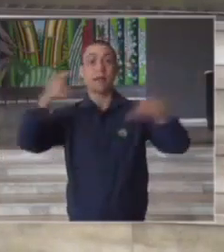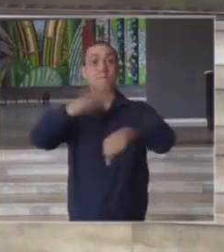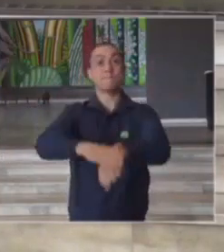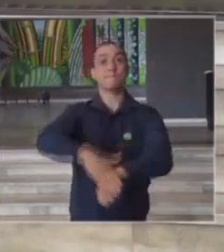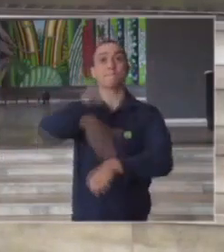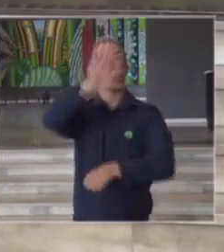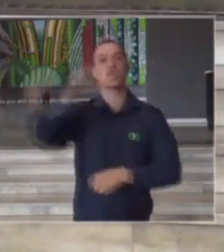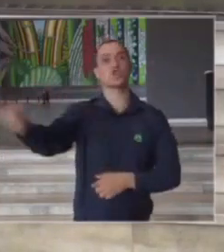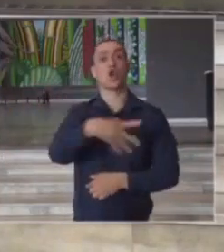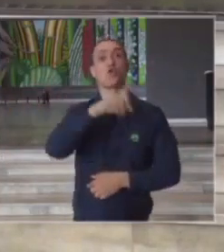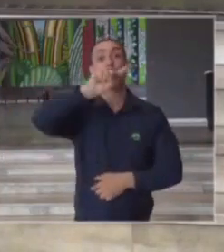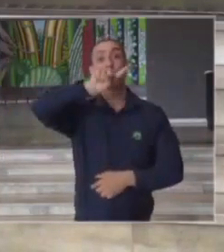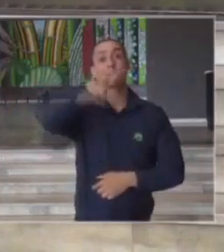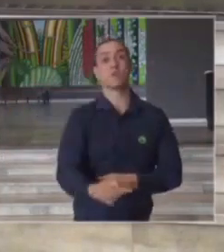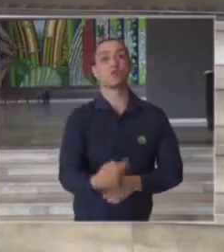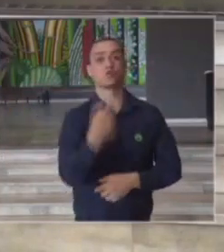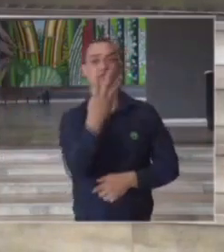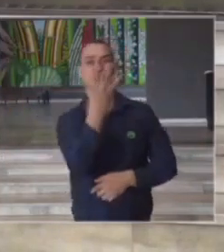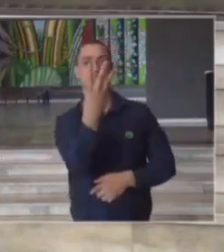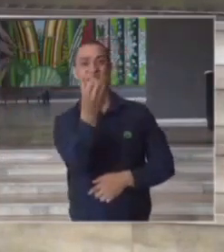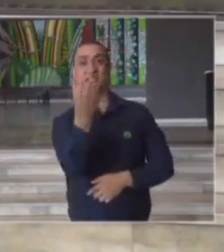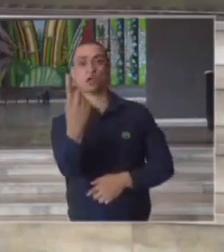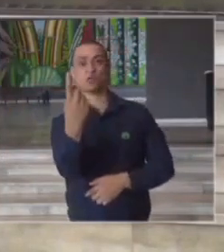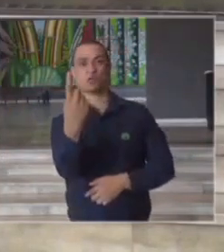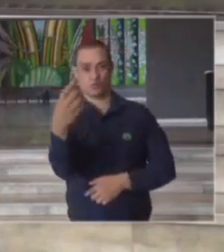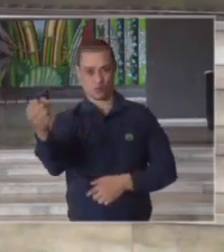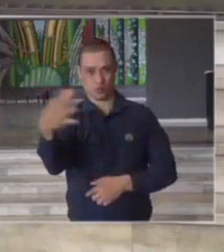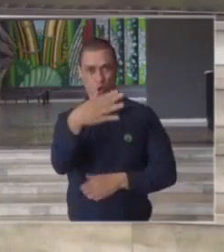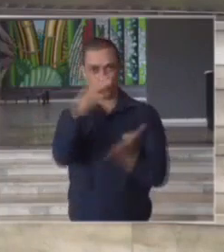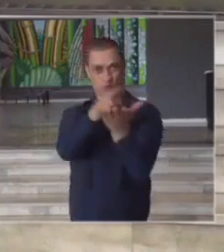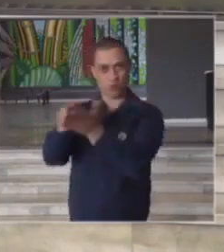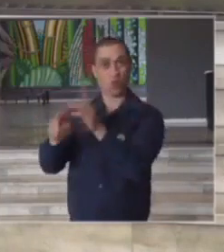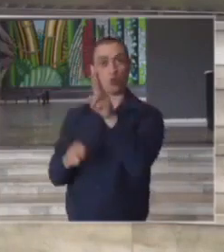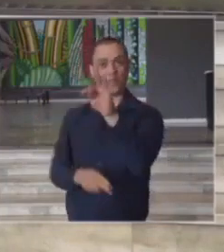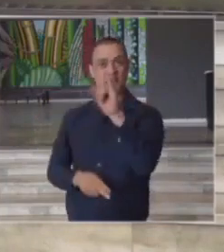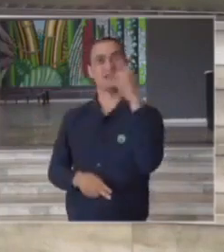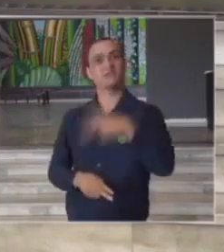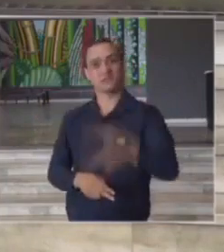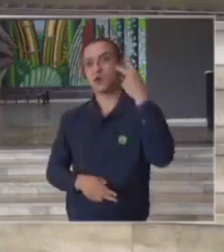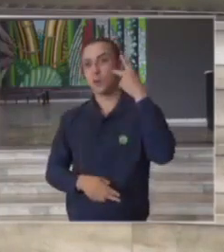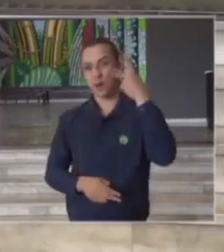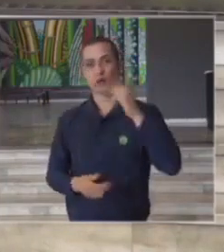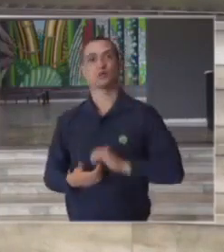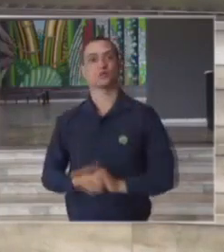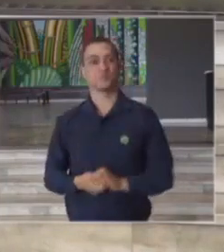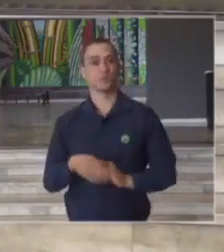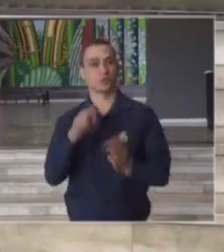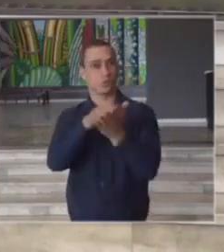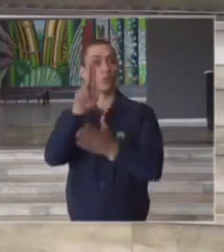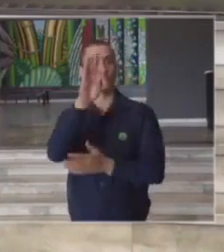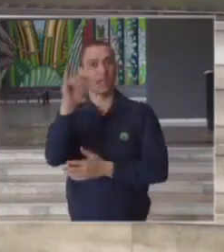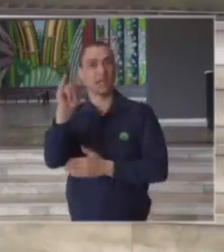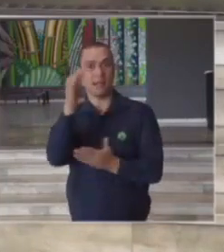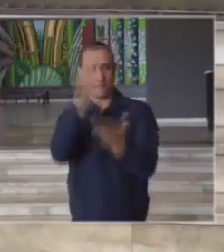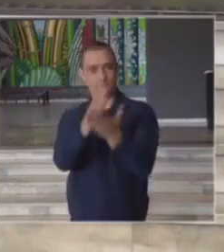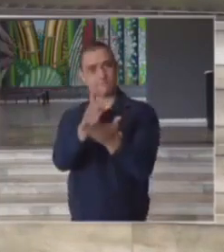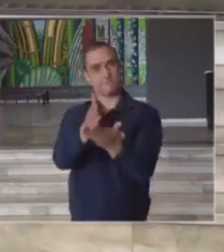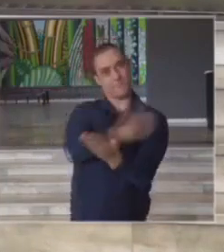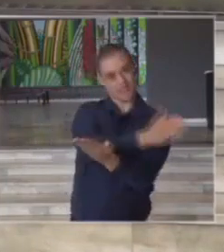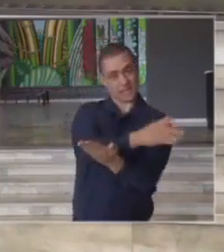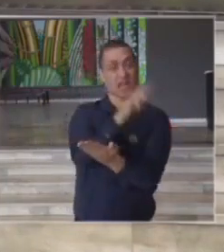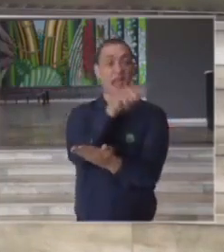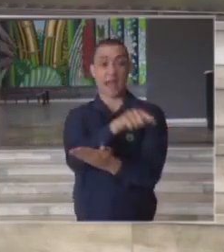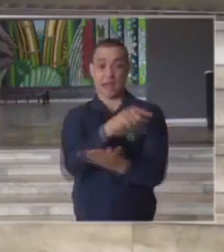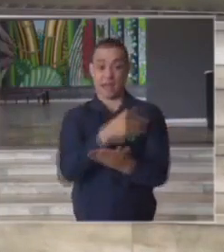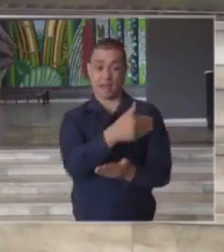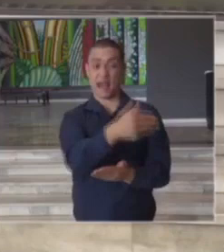mais 1.361 leitos aqui de UTI na cidade de São Paulo dos quais metade deve